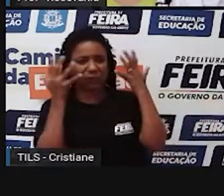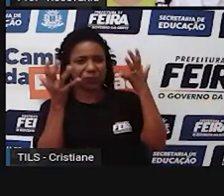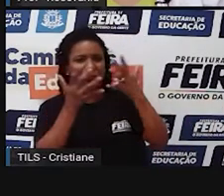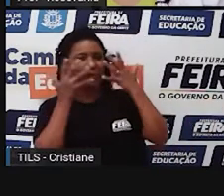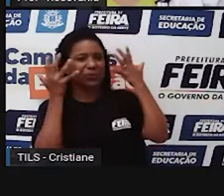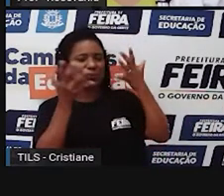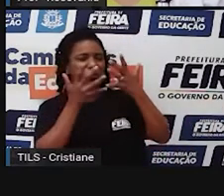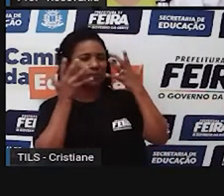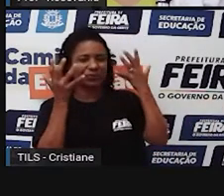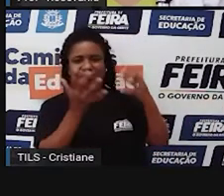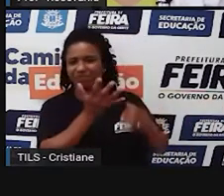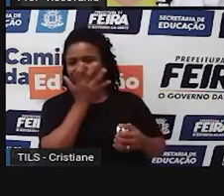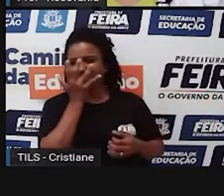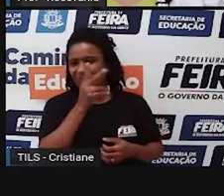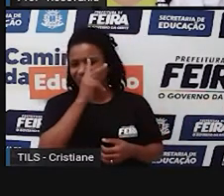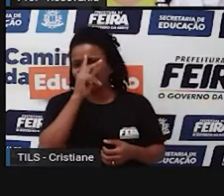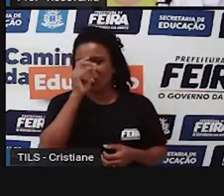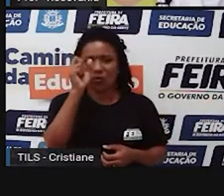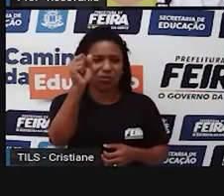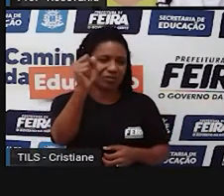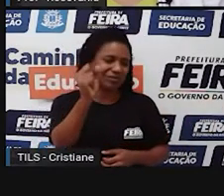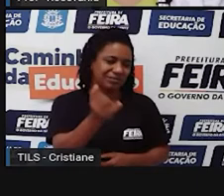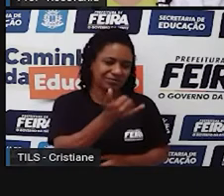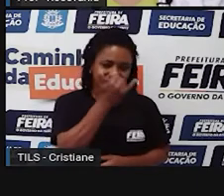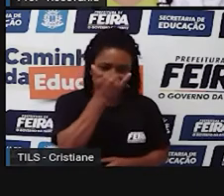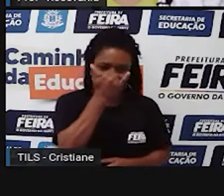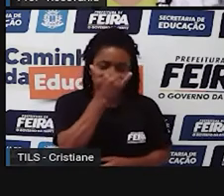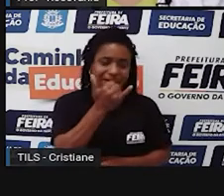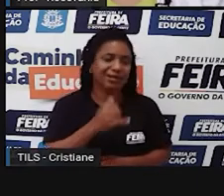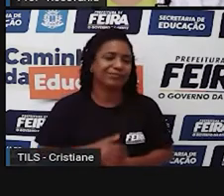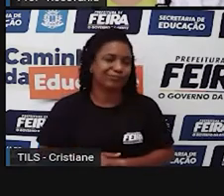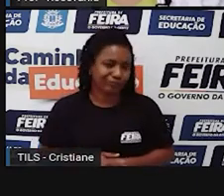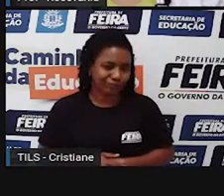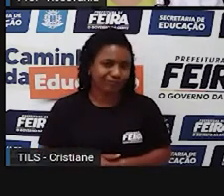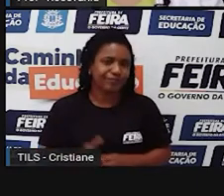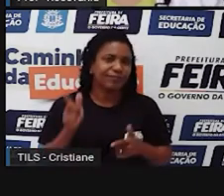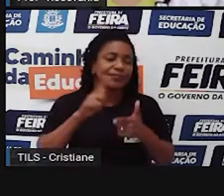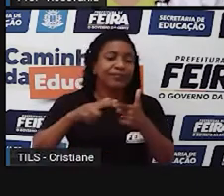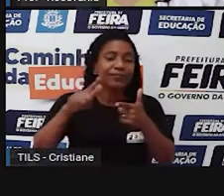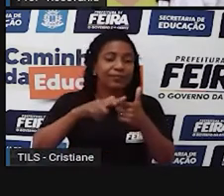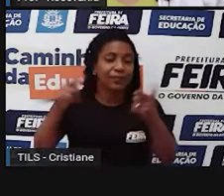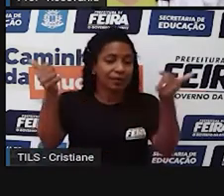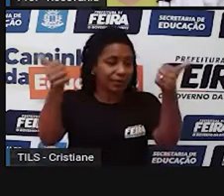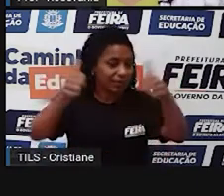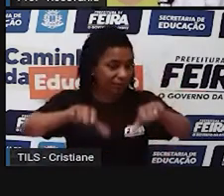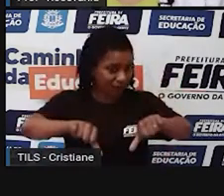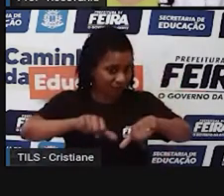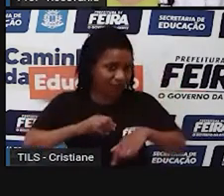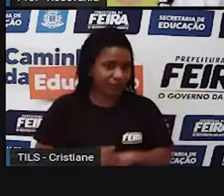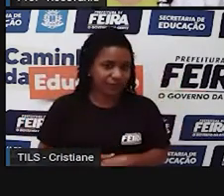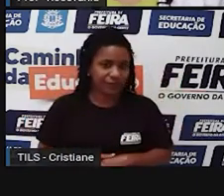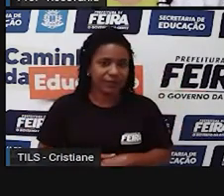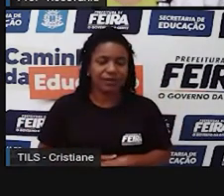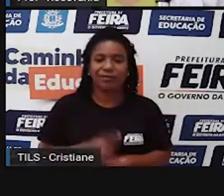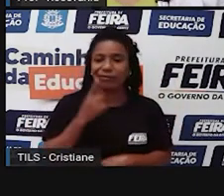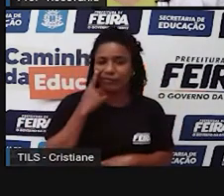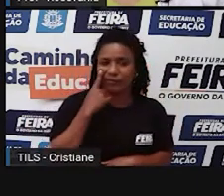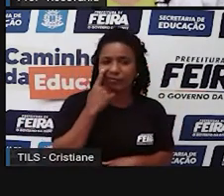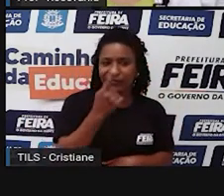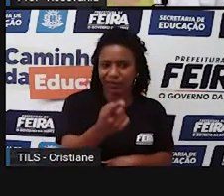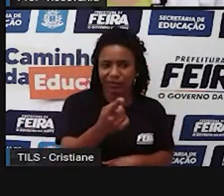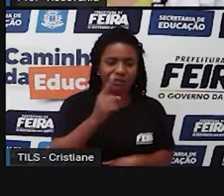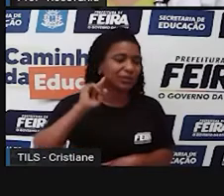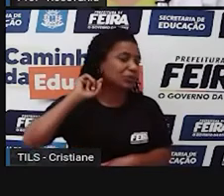que ele sofre. Então, esse é um impacto humano provocado por certos tipos de trabalho. É claro que aqui também tem a